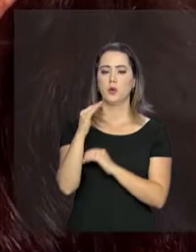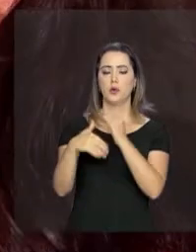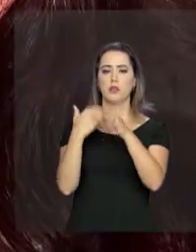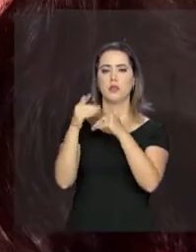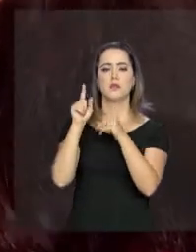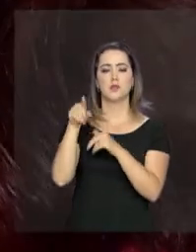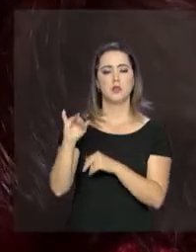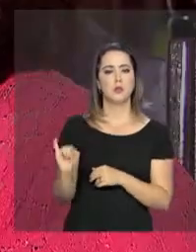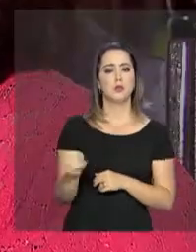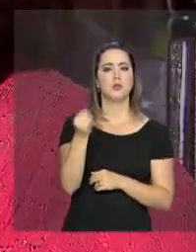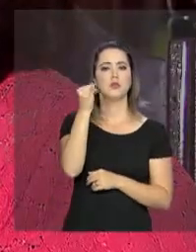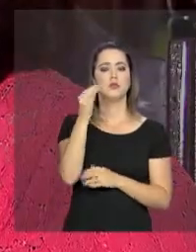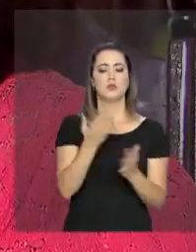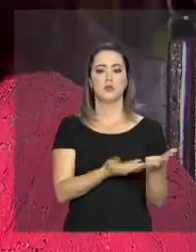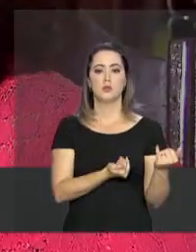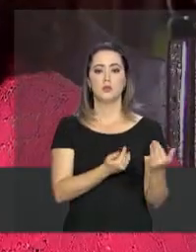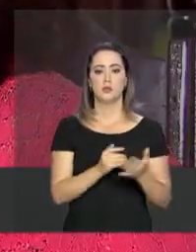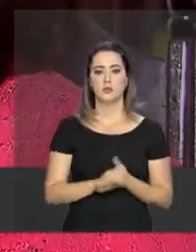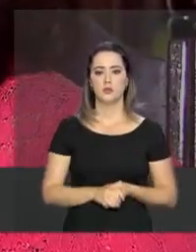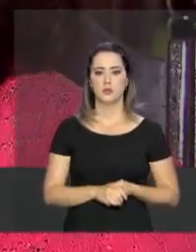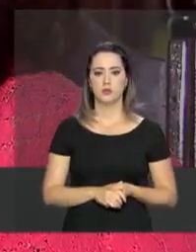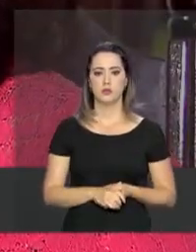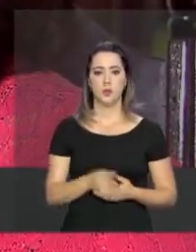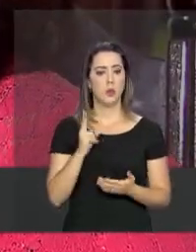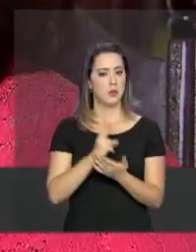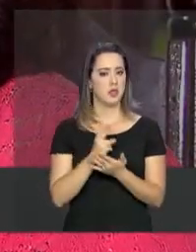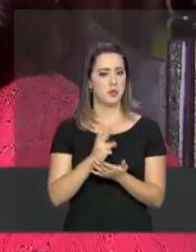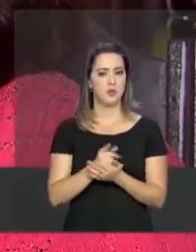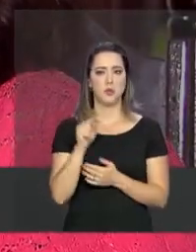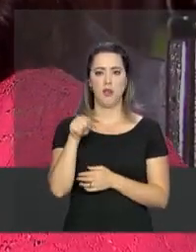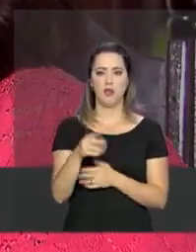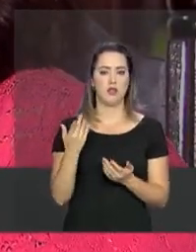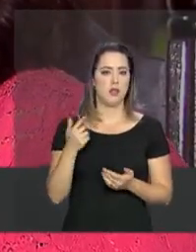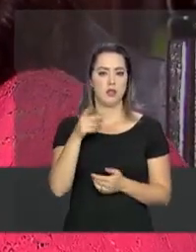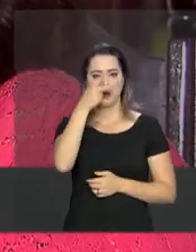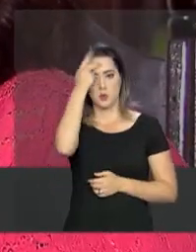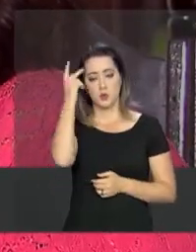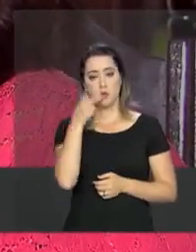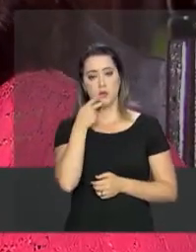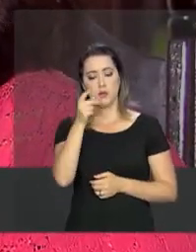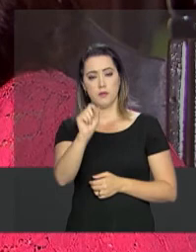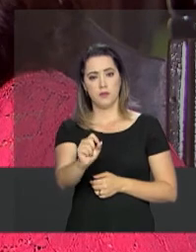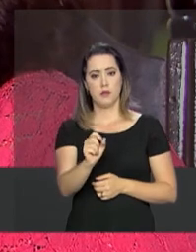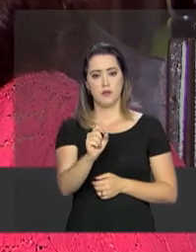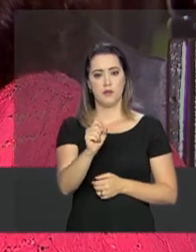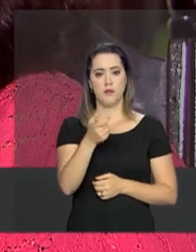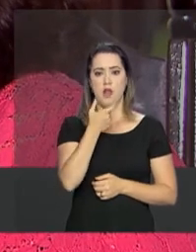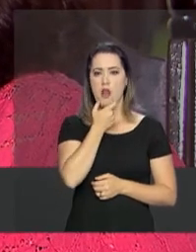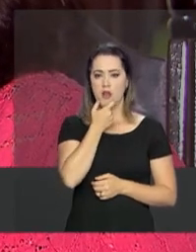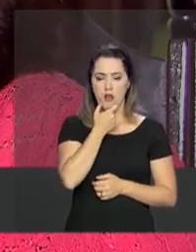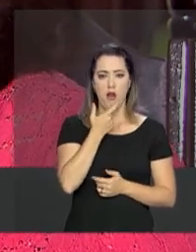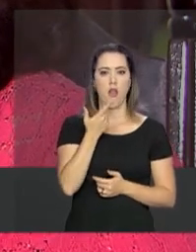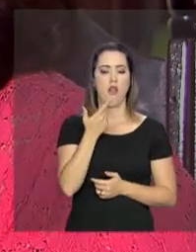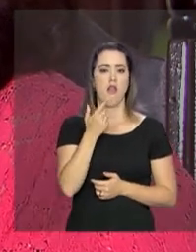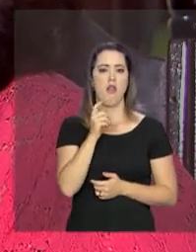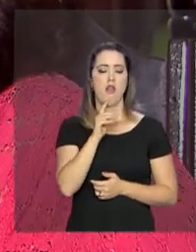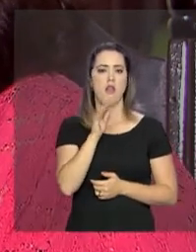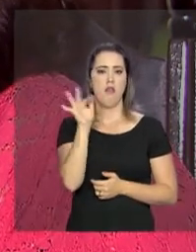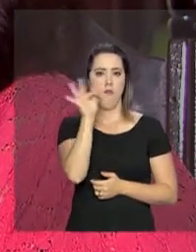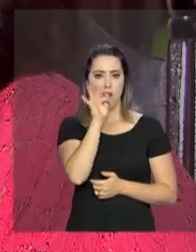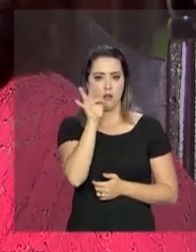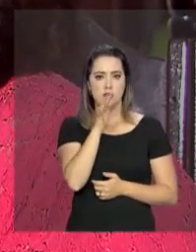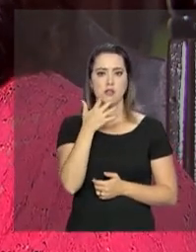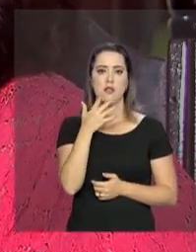os jovens. Até mesmo nas pousadas, não tem pessoas que falam o inglês, o francês.